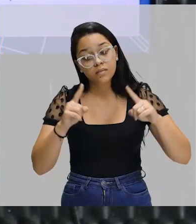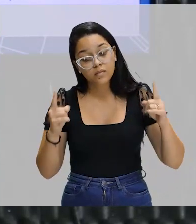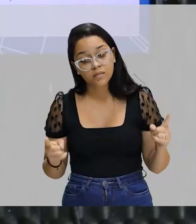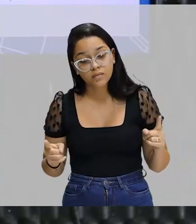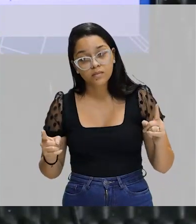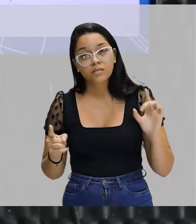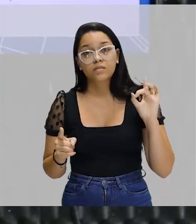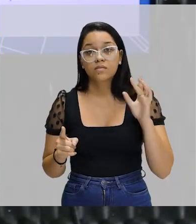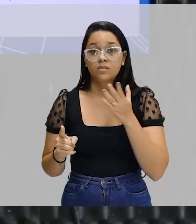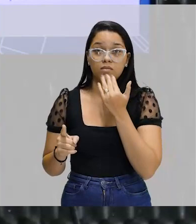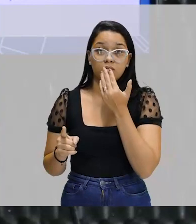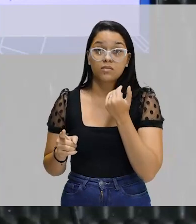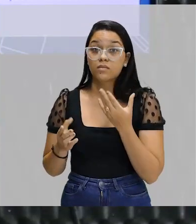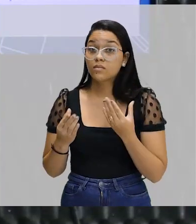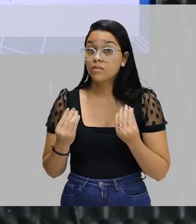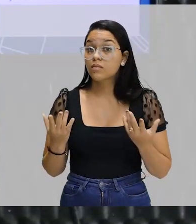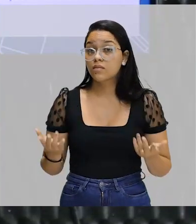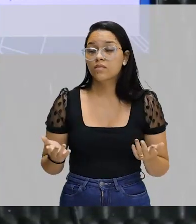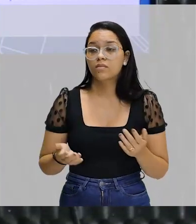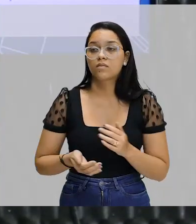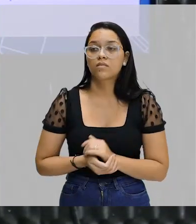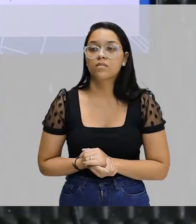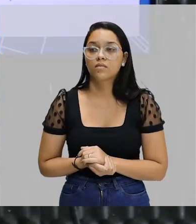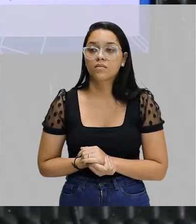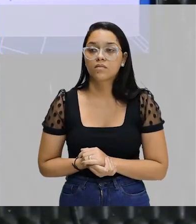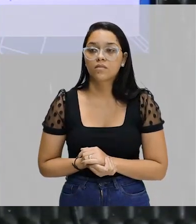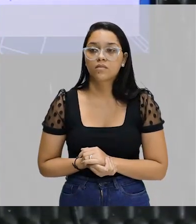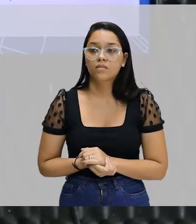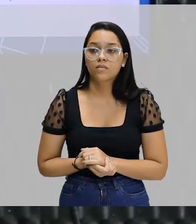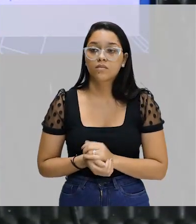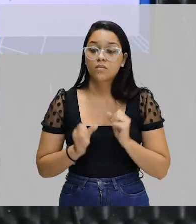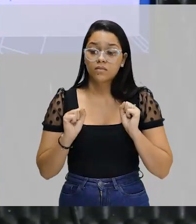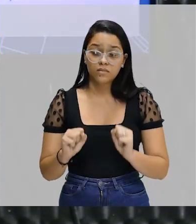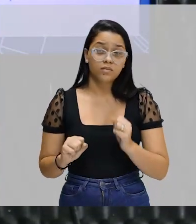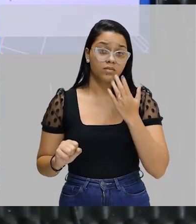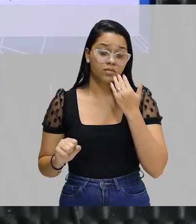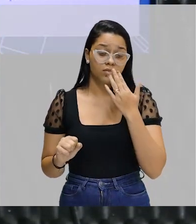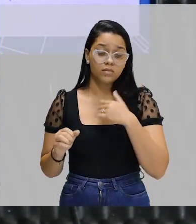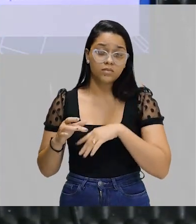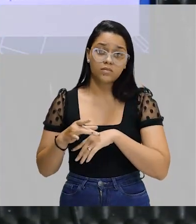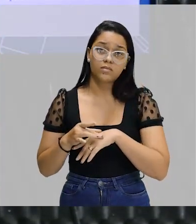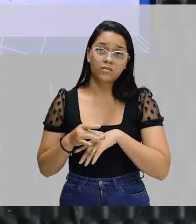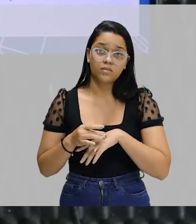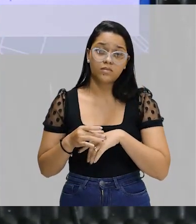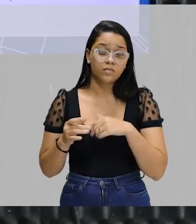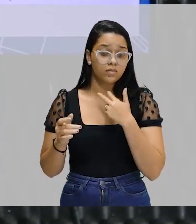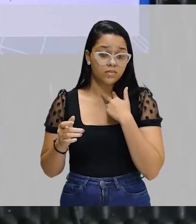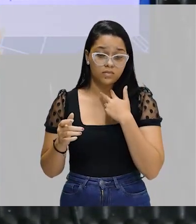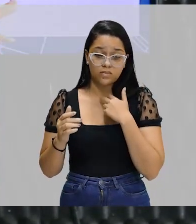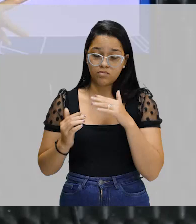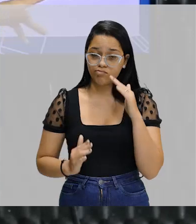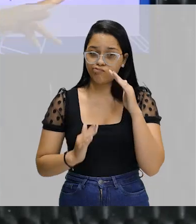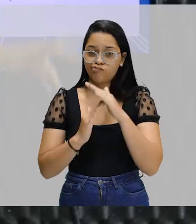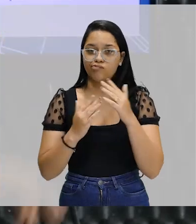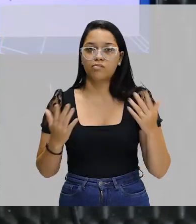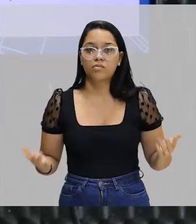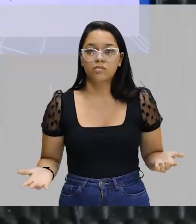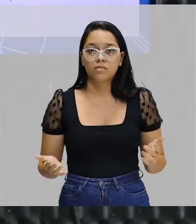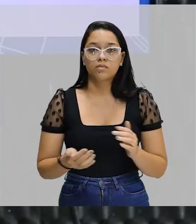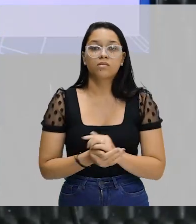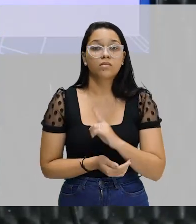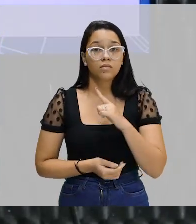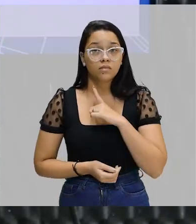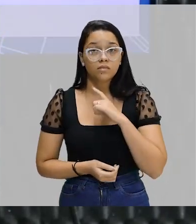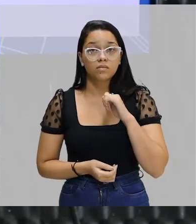Mas, apenas em excesso. Ou seja, eu posso comer a carne. Eu não posso me exceder. Então, aqui eu tenho uma